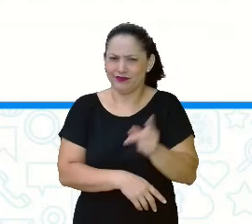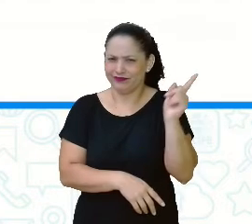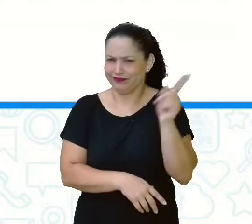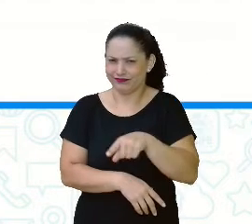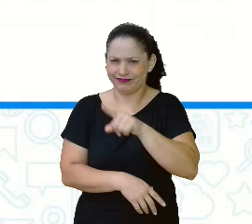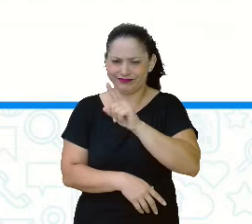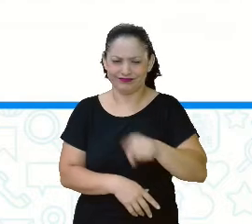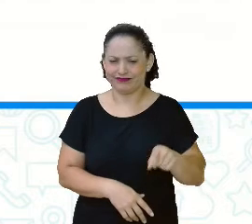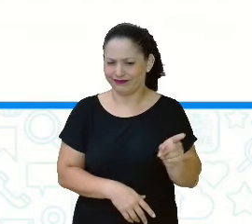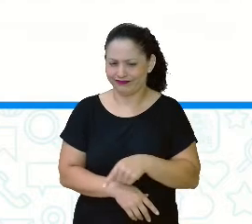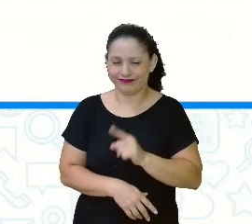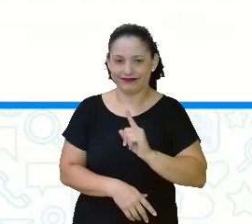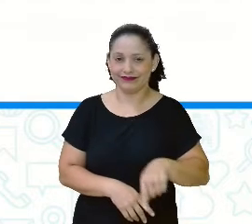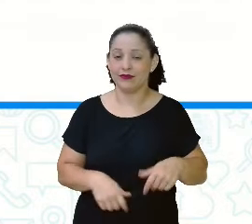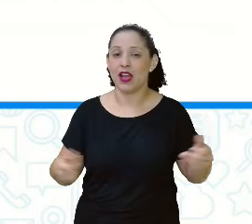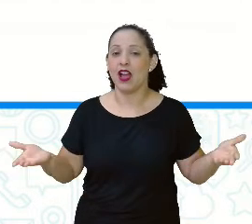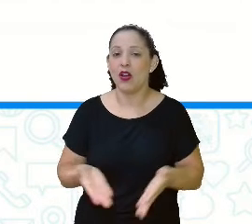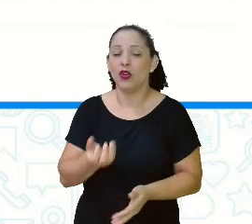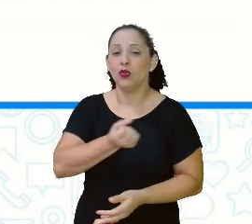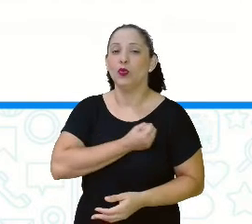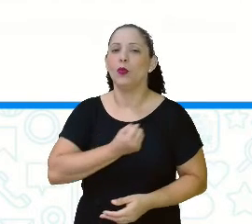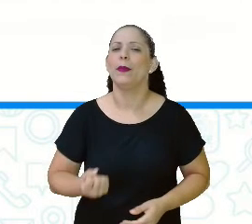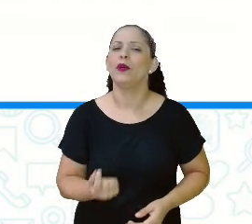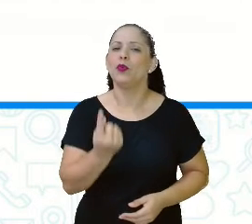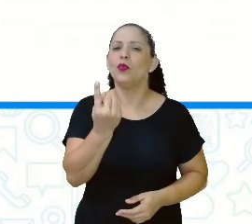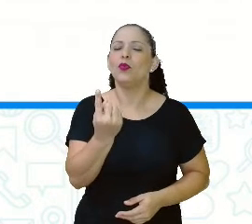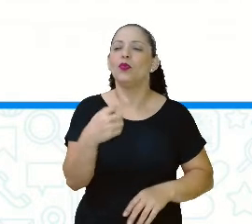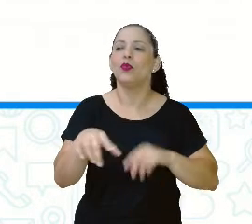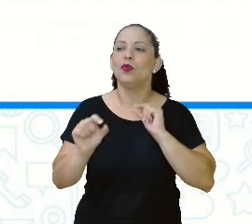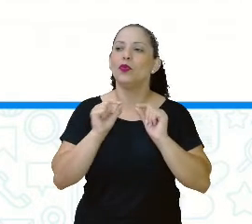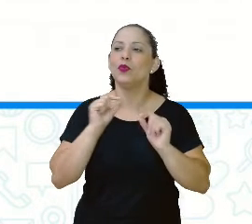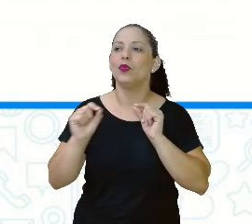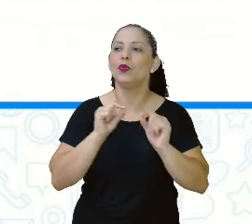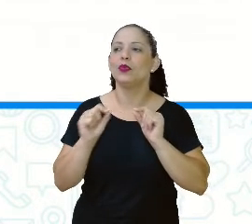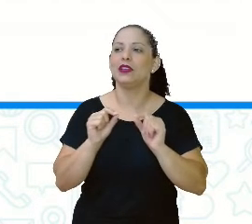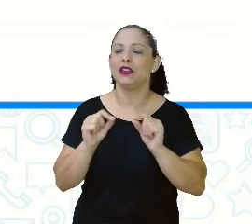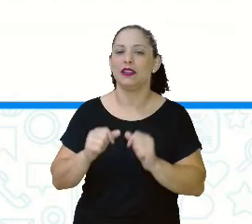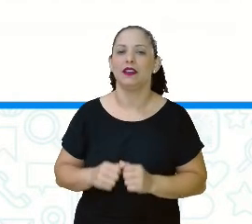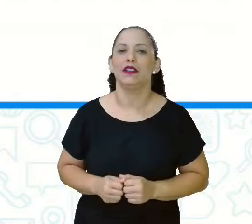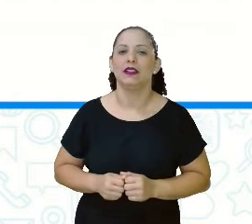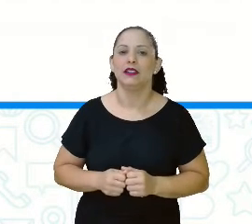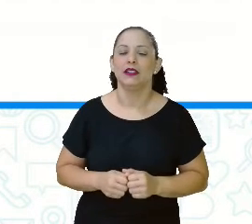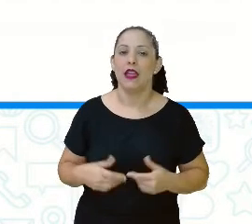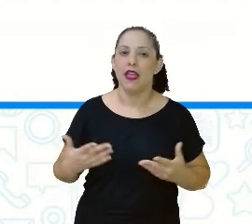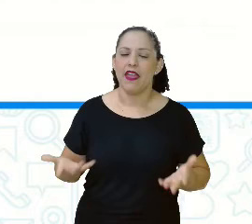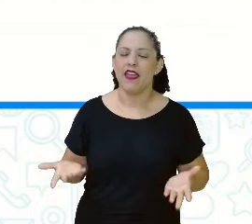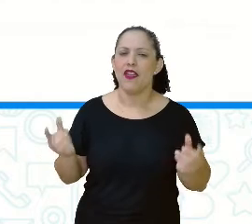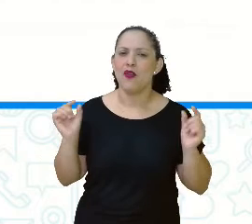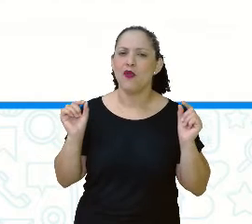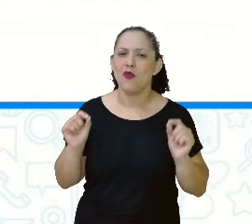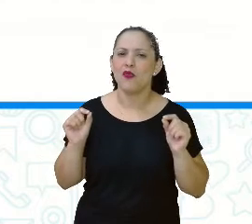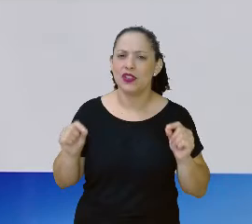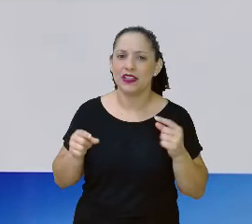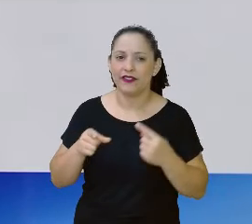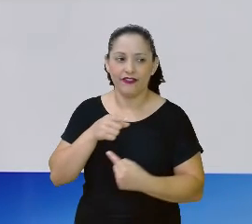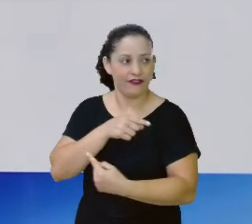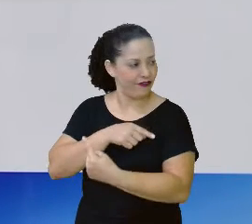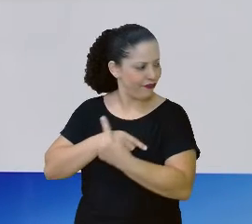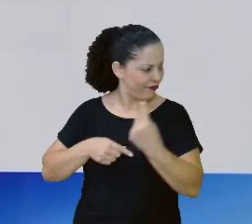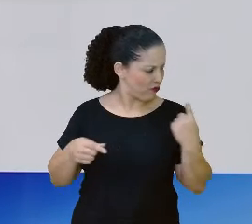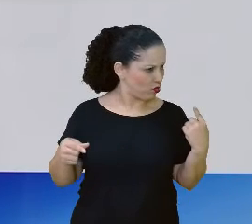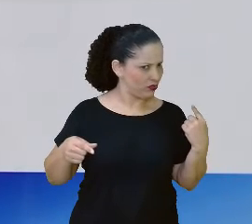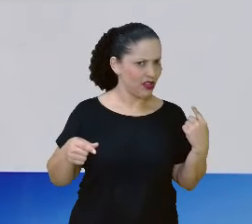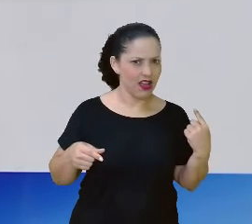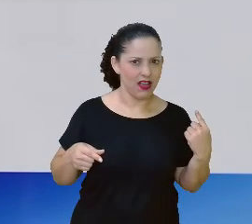não é? Então, vamos no número um. Ato ou efeito de voltar em sentido oposto ao